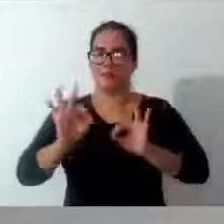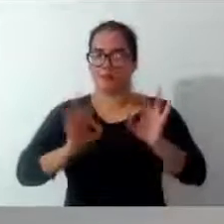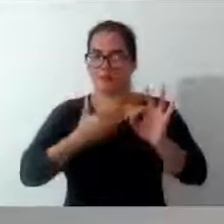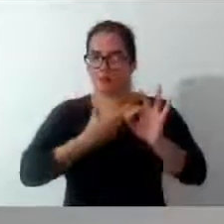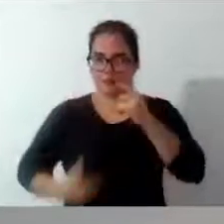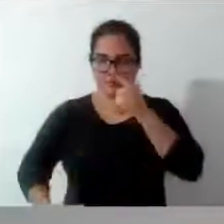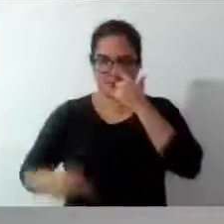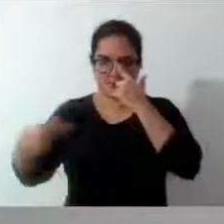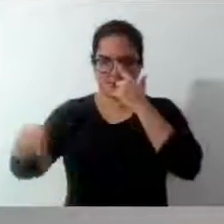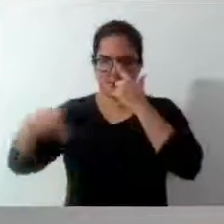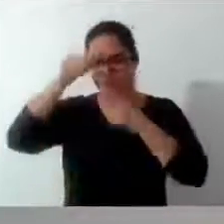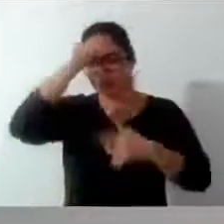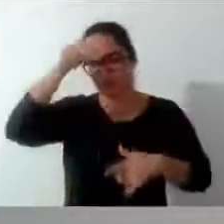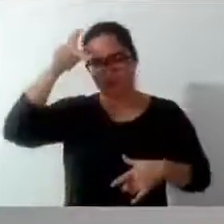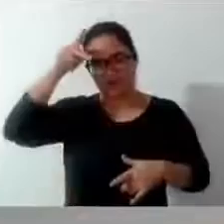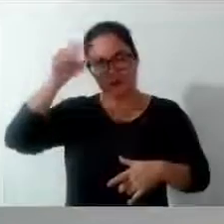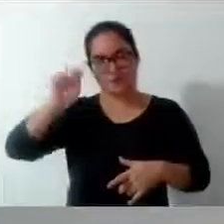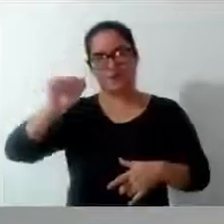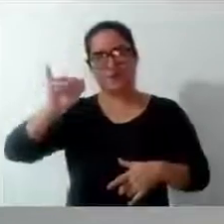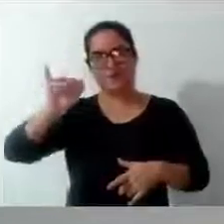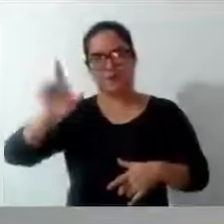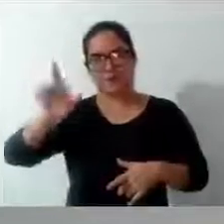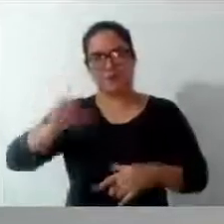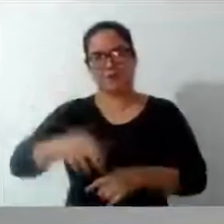Salminho. Quer as uma parte, vereador Salmeiro?